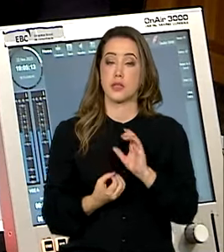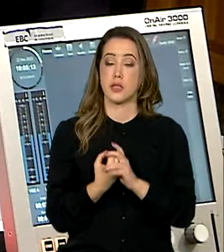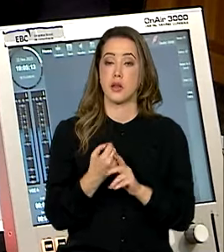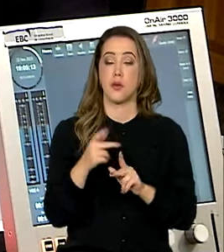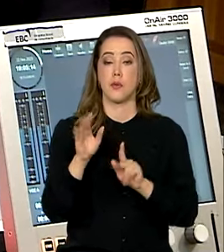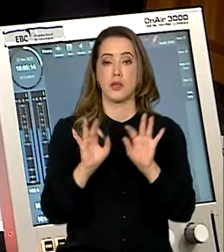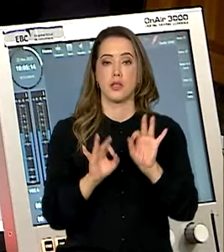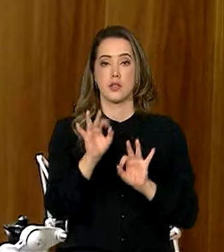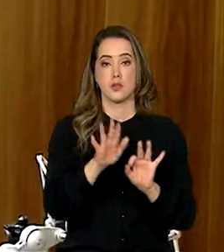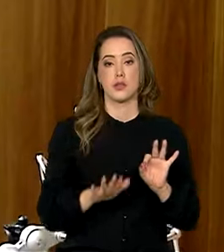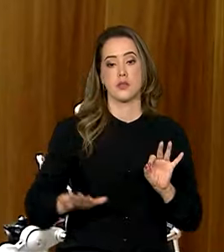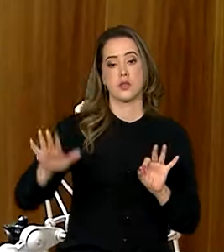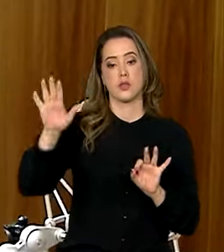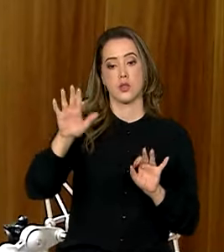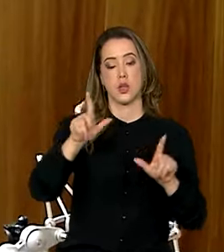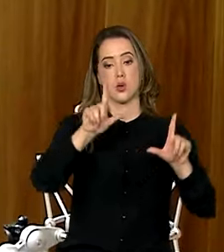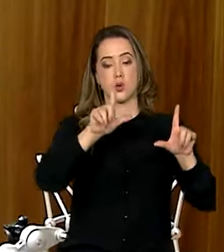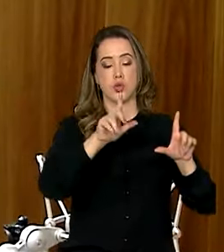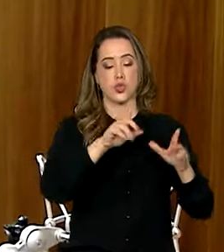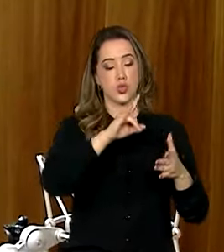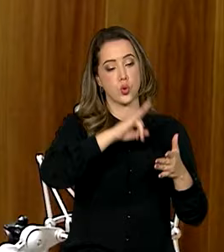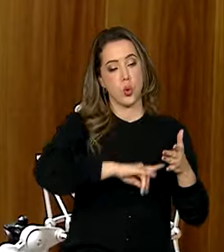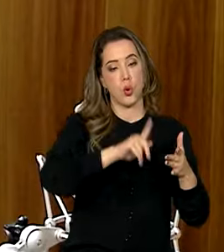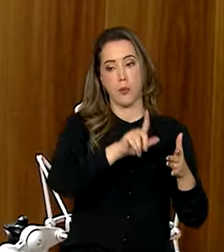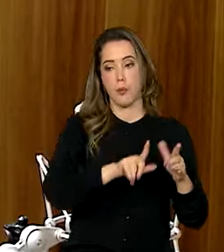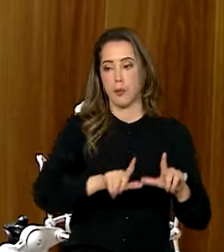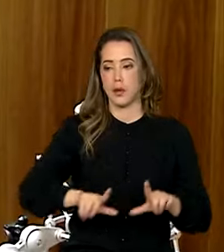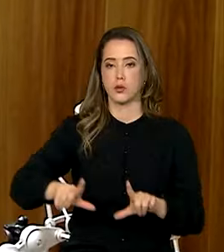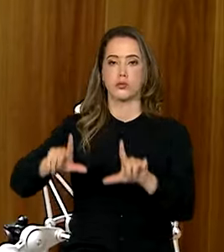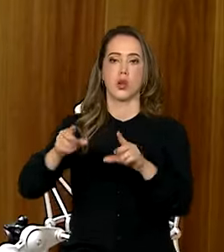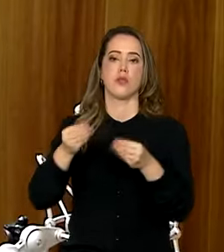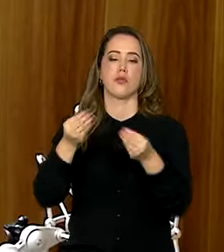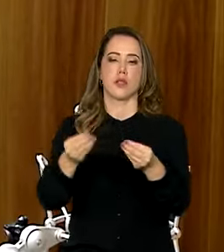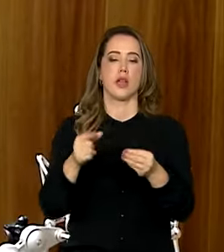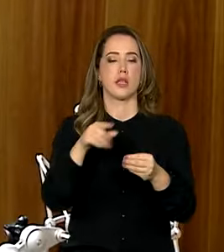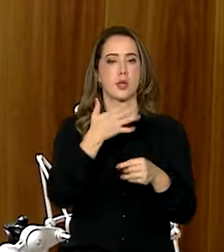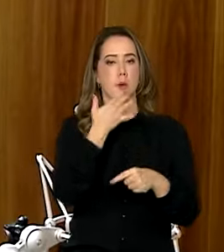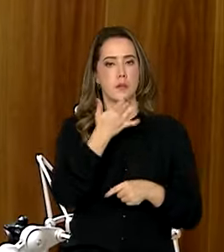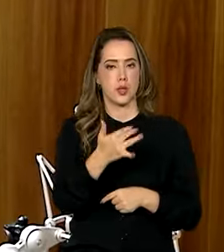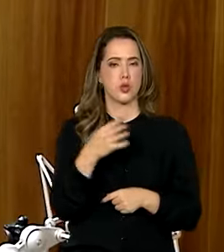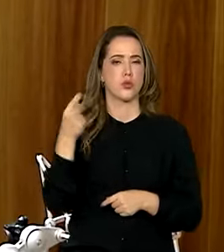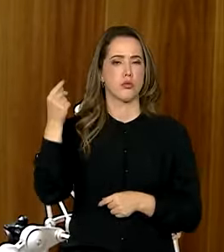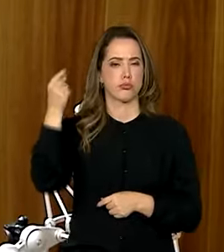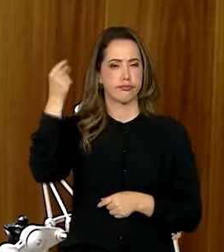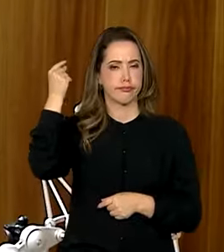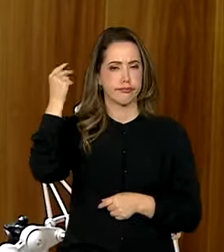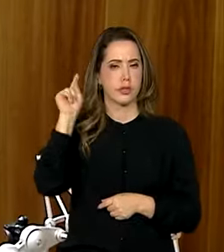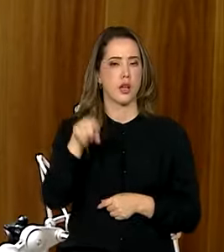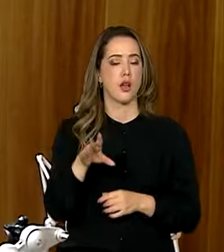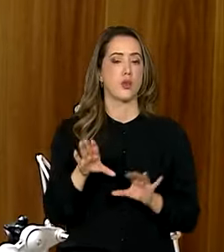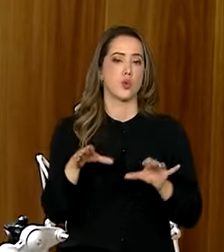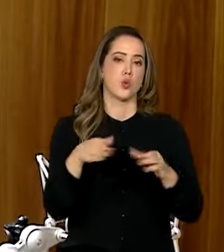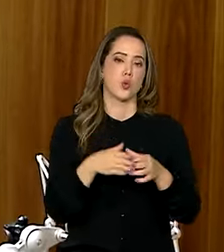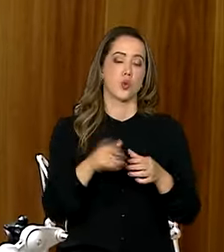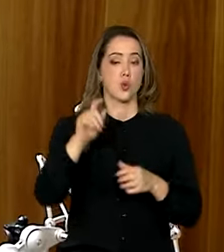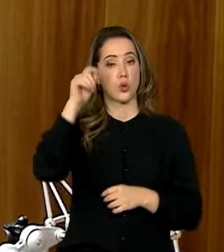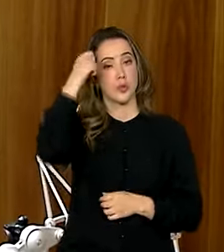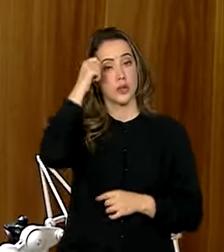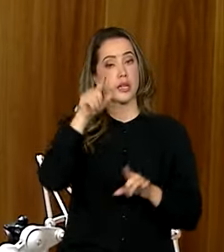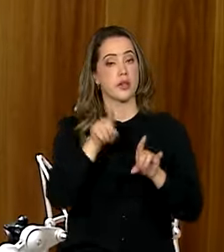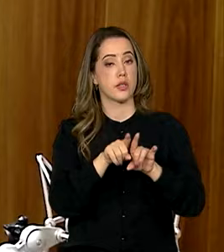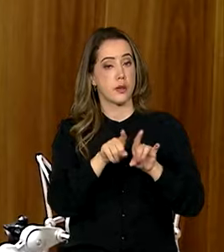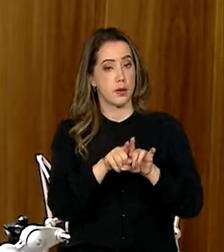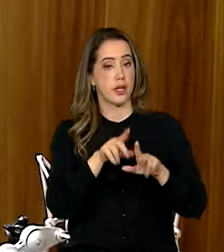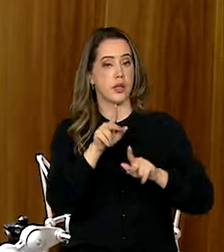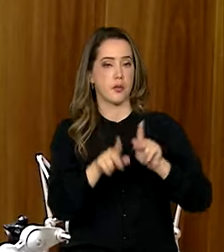plano nacional de titulação. A gente sabe e entende que essa é uma demanda histórica dos movimentos negros, mas também dos povos quilombolas, que desde